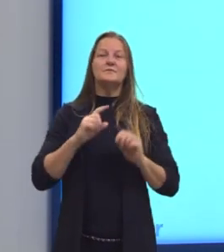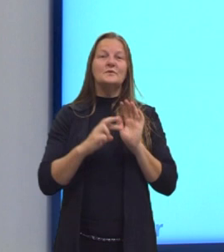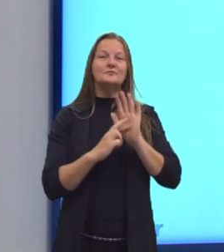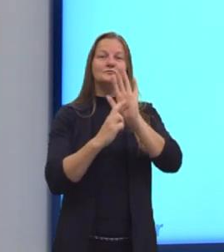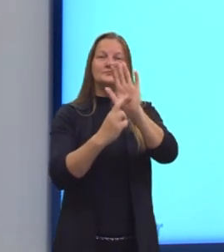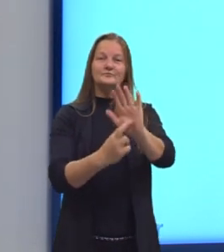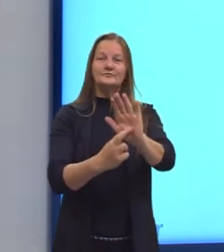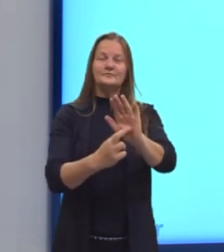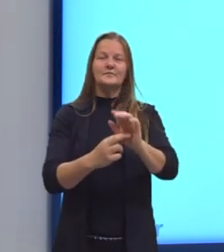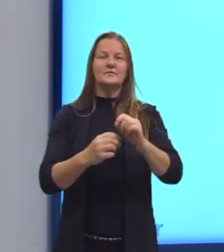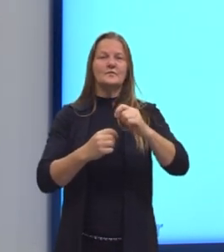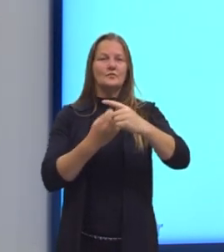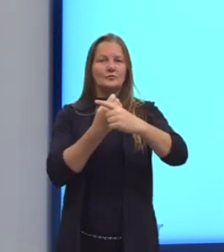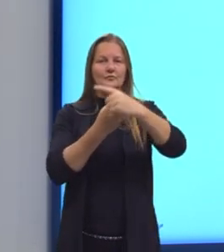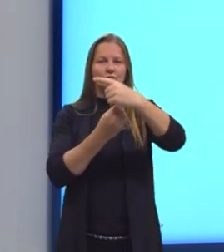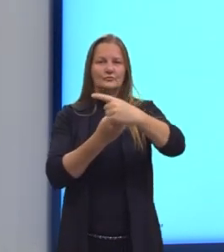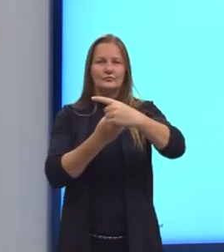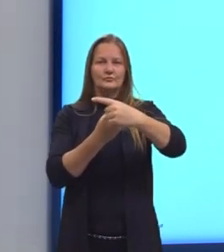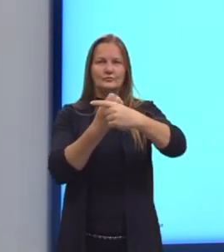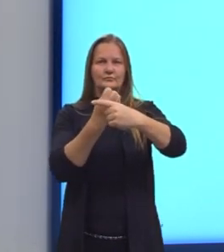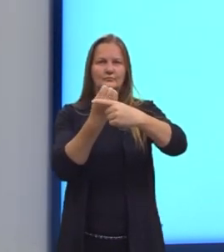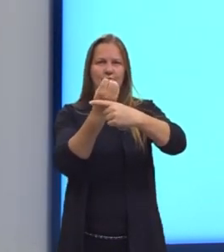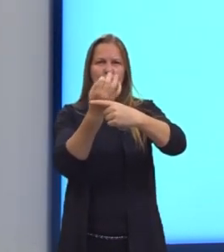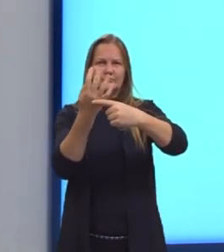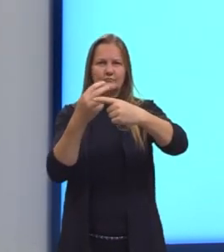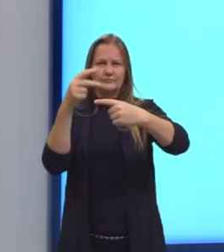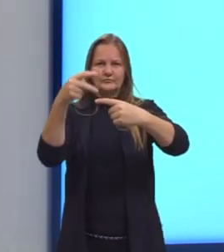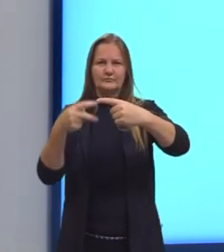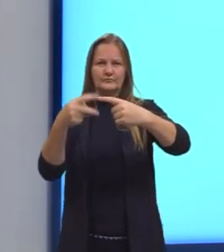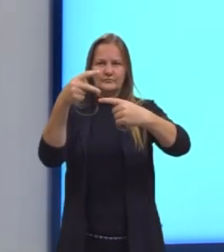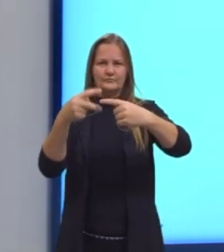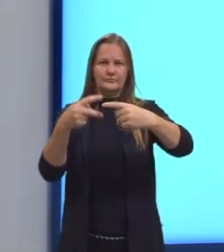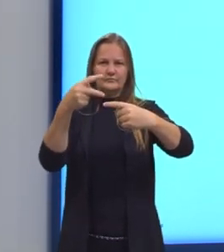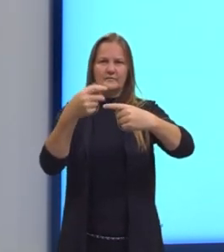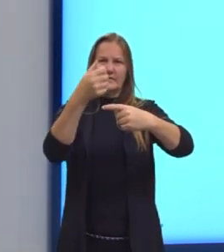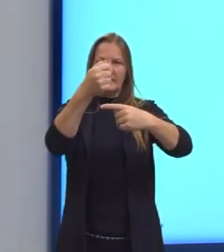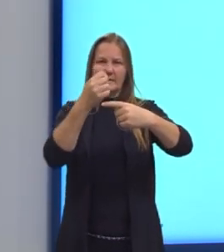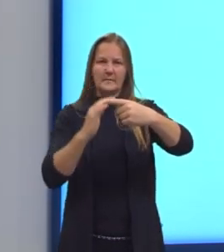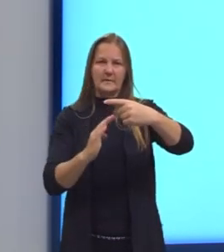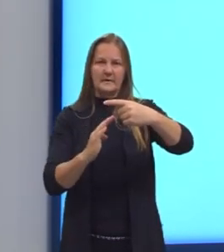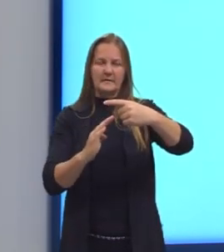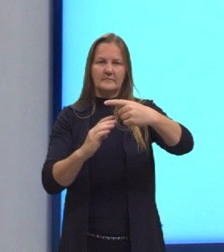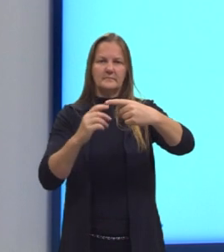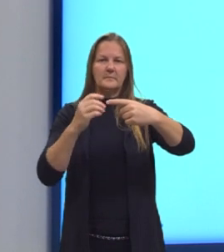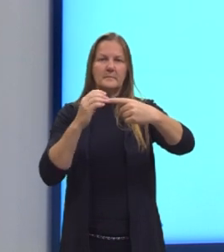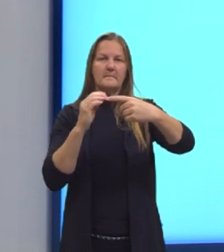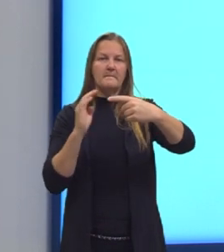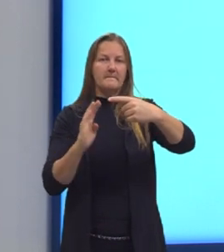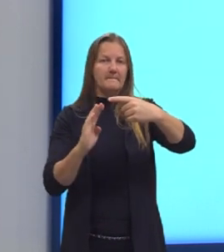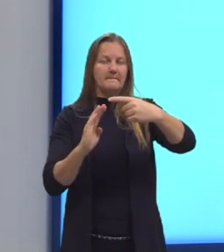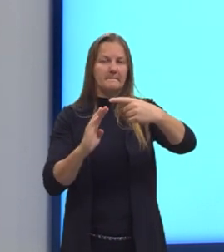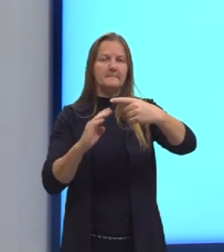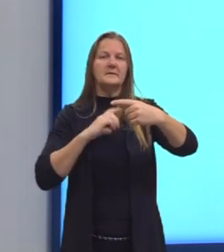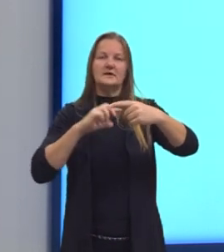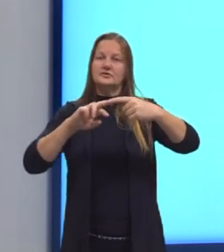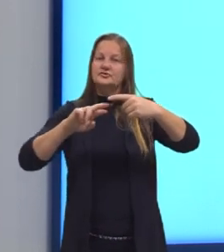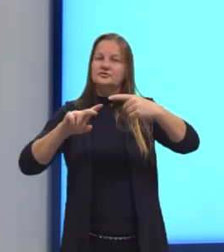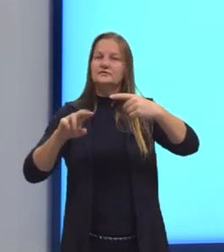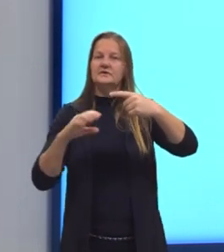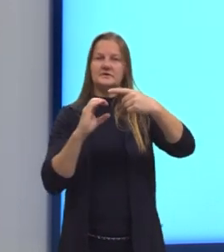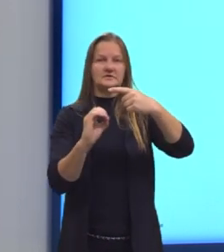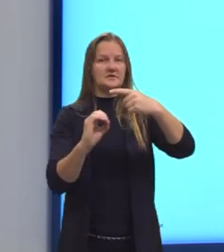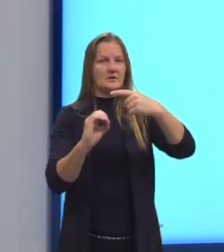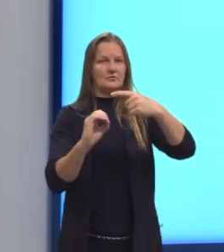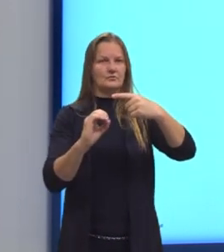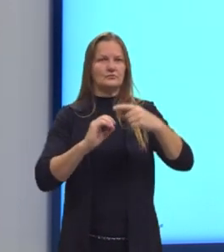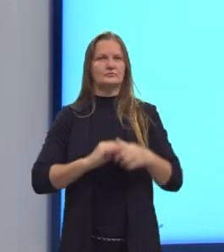como quociente entre esses dois valores A e B, desde que o B seja então um número diferente de zero.